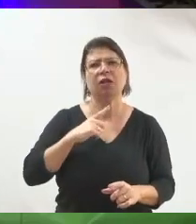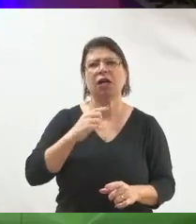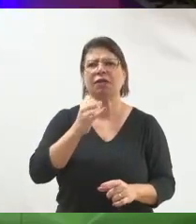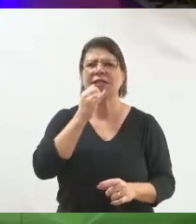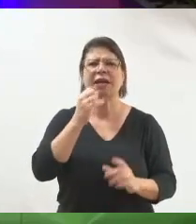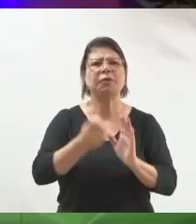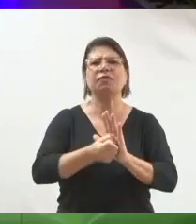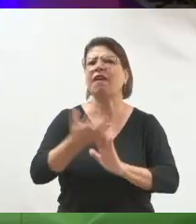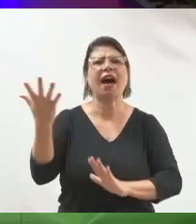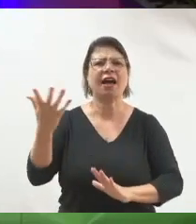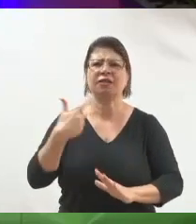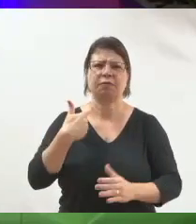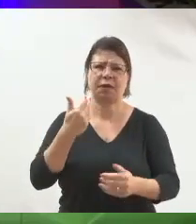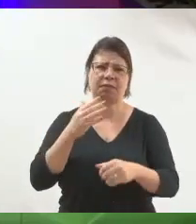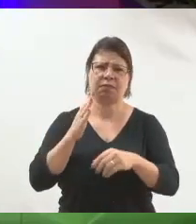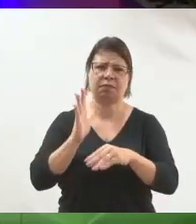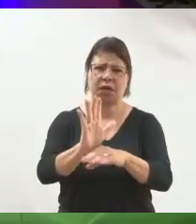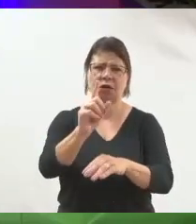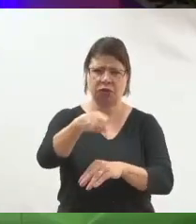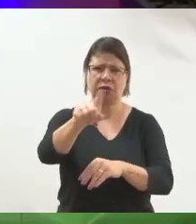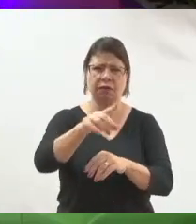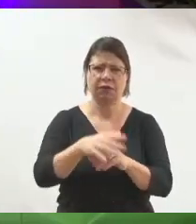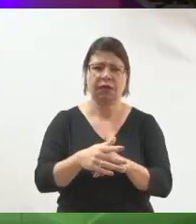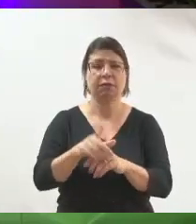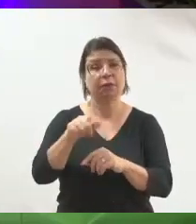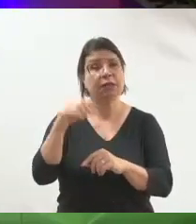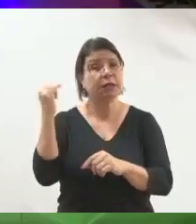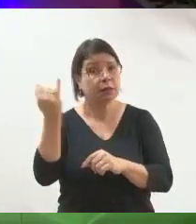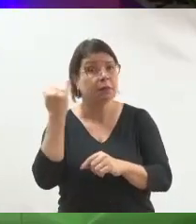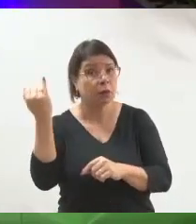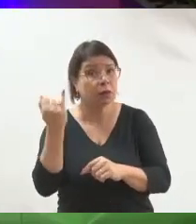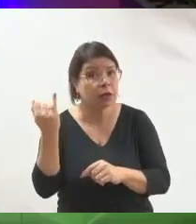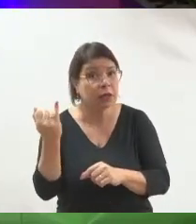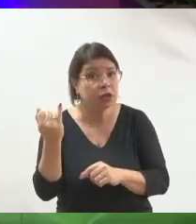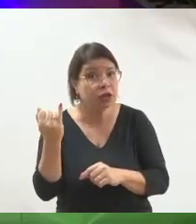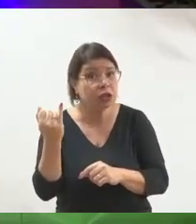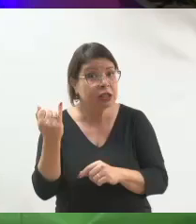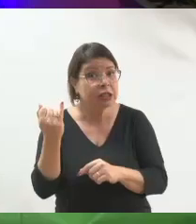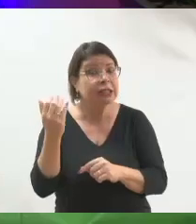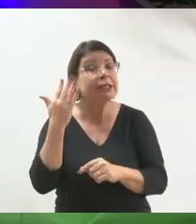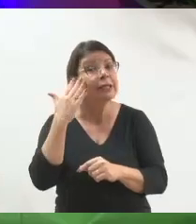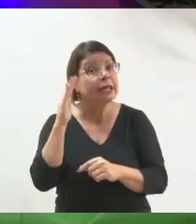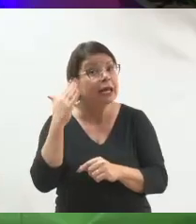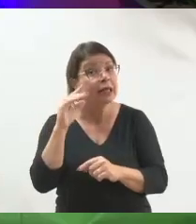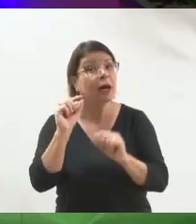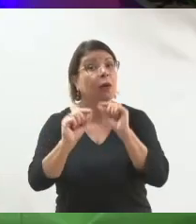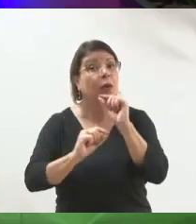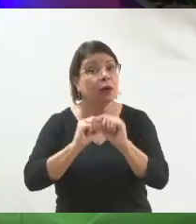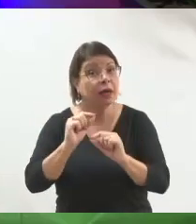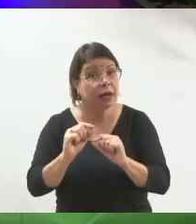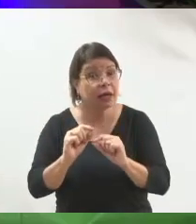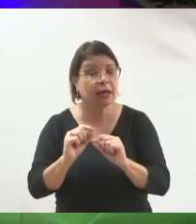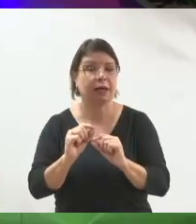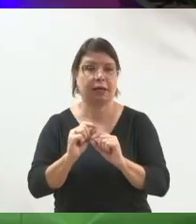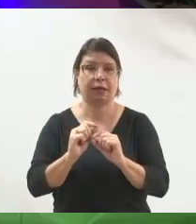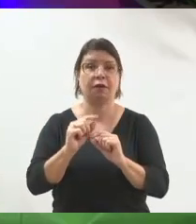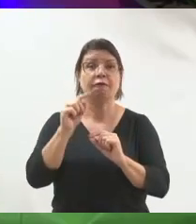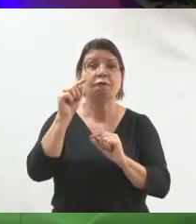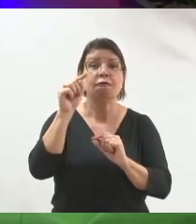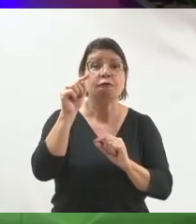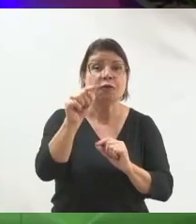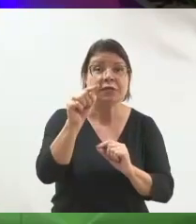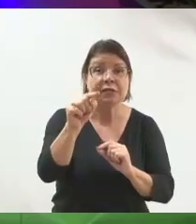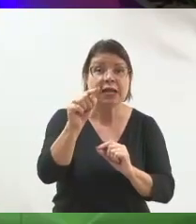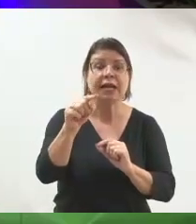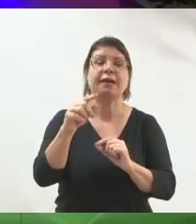formas legais de se comunicar, mas é importante que você entenda essa parte aqui antes. Porque você mesmo vai fazer o filtro